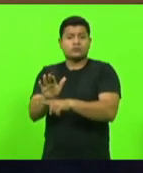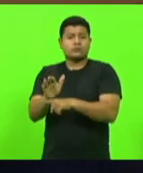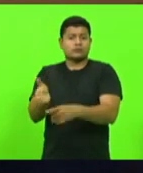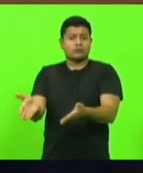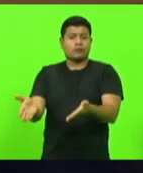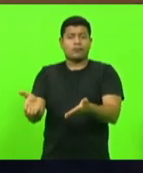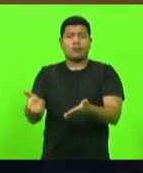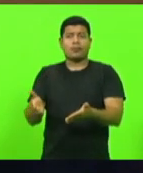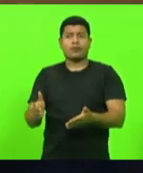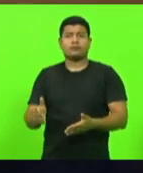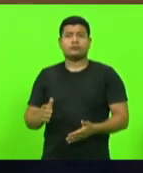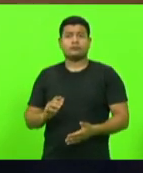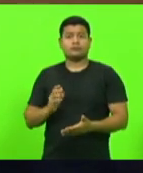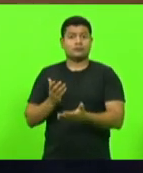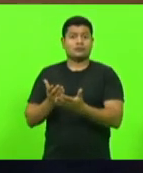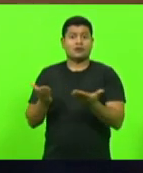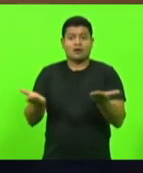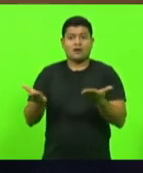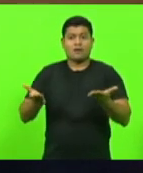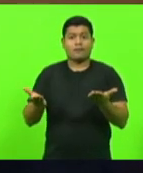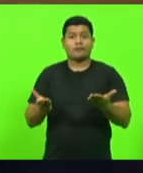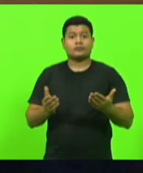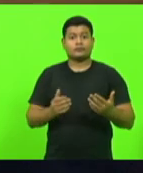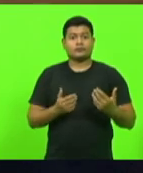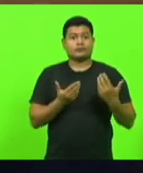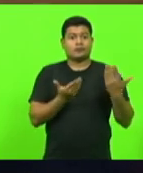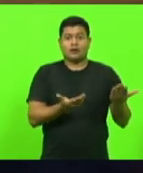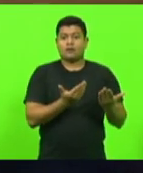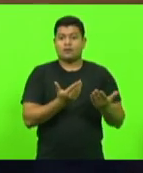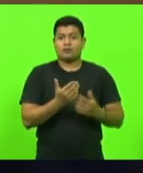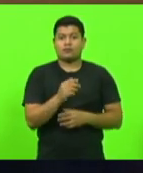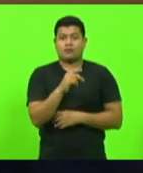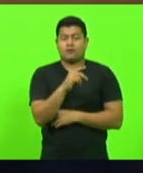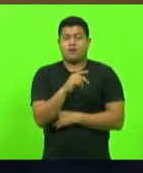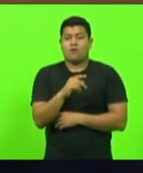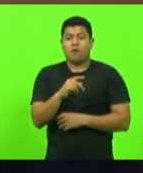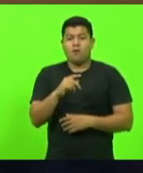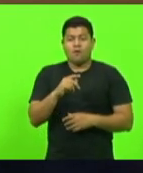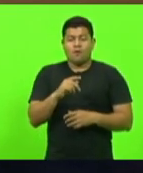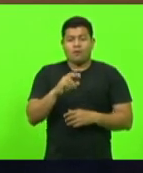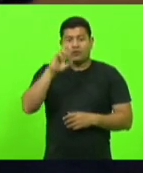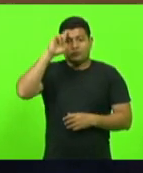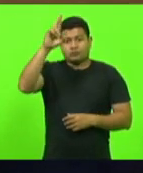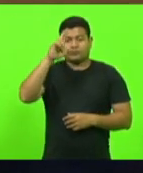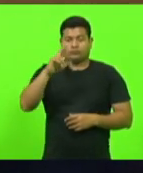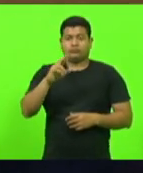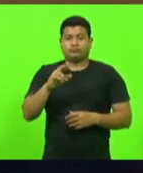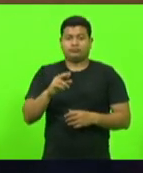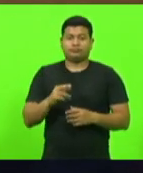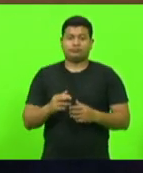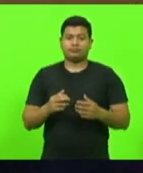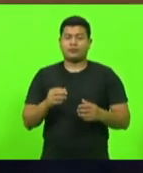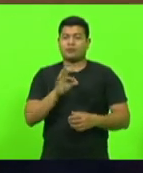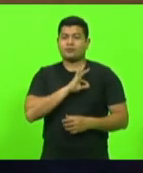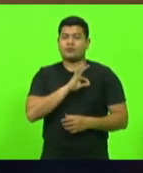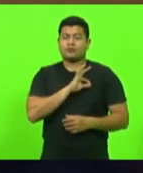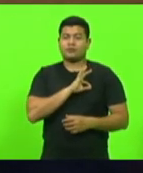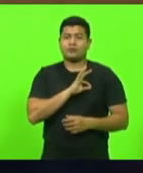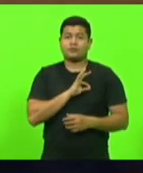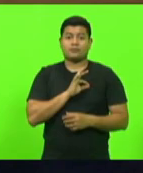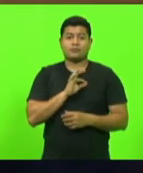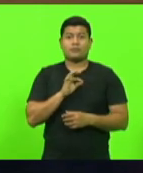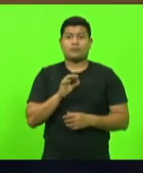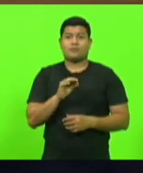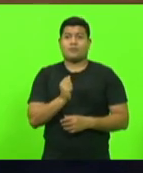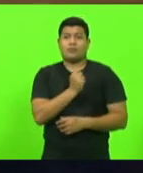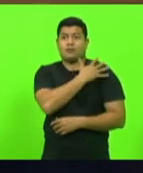e qual que foi o pagamento do comando da polícia militar foi tirar fora ele poxa vida vem um projeto para cá que hoje um coronel